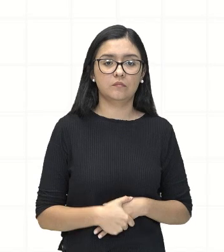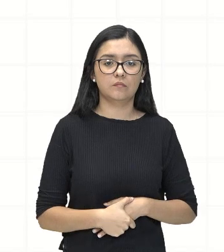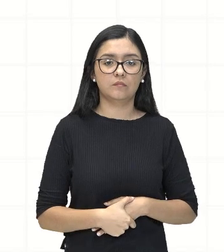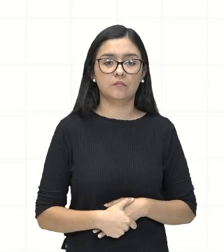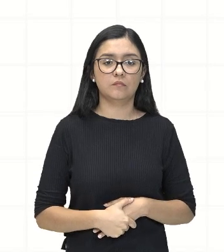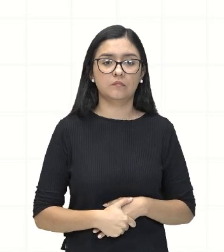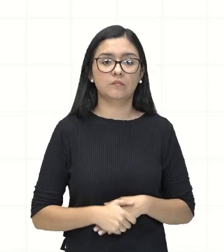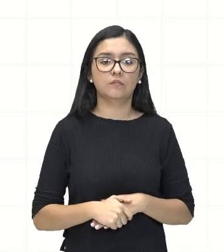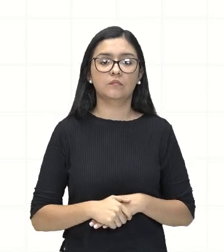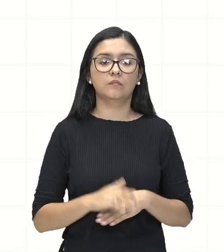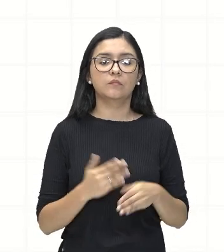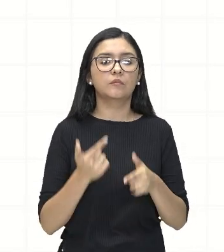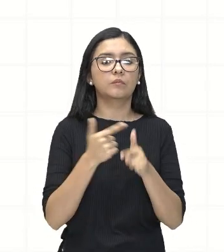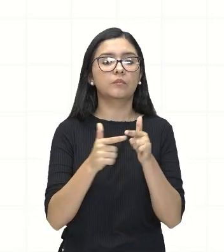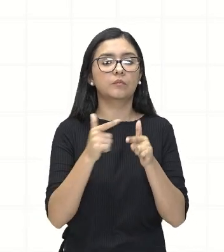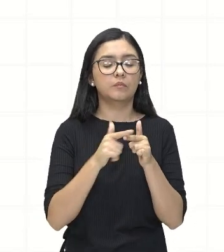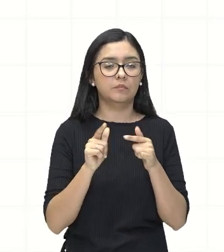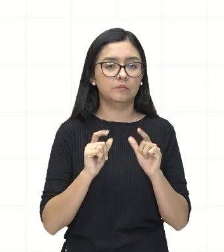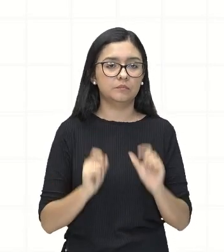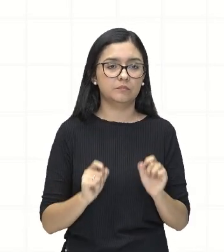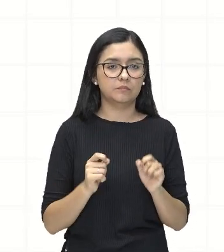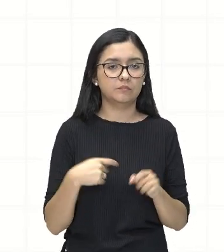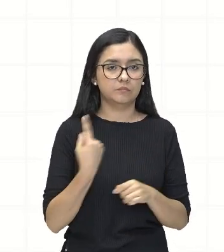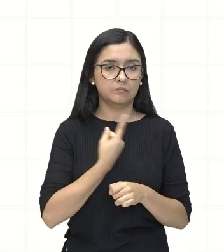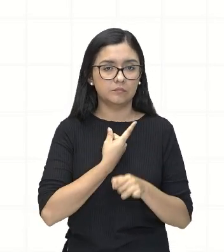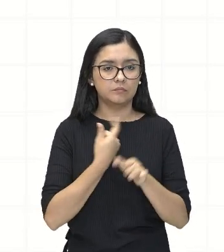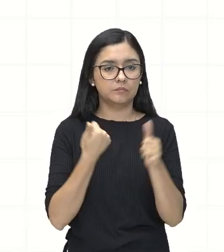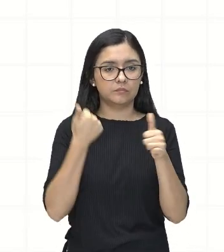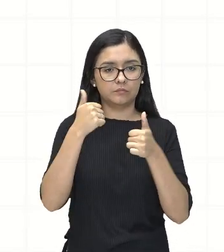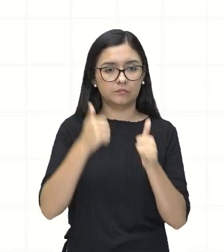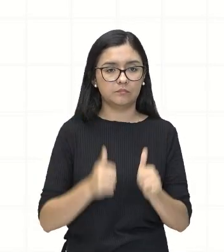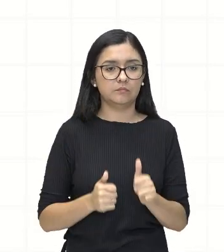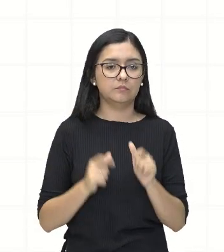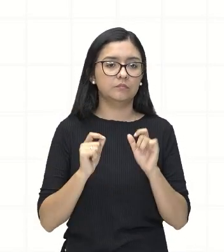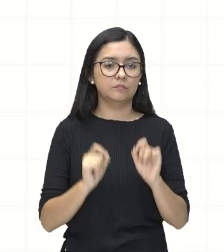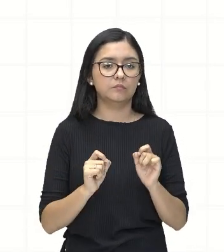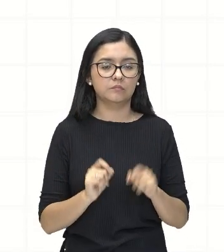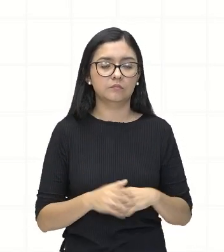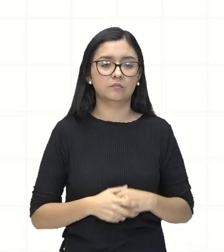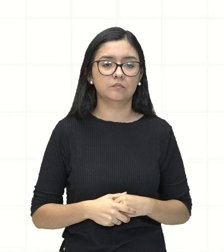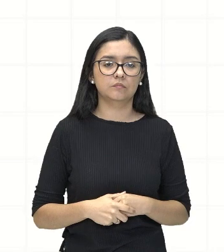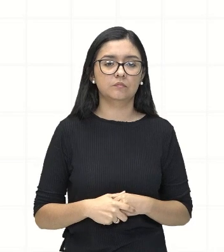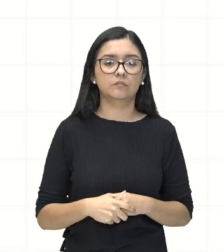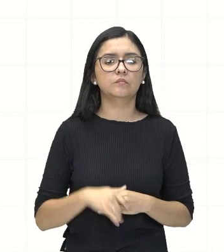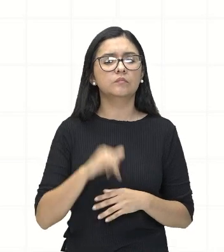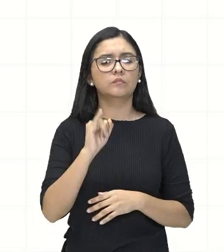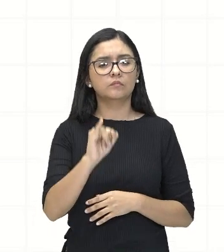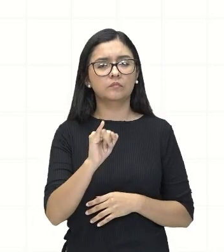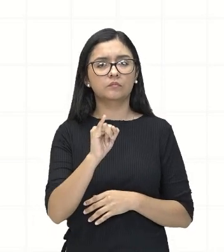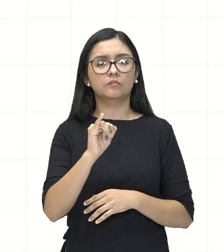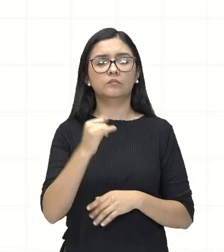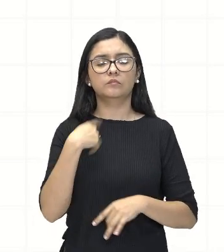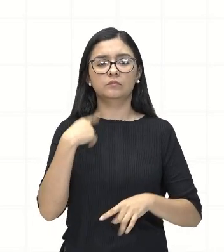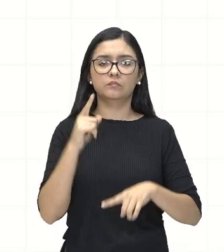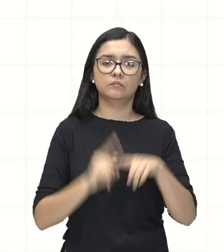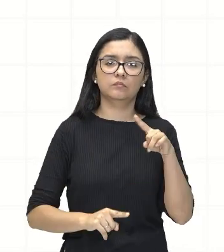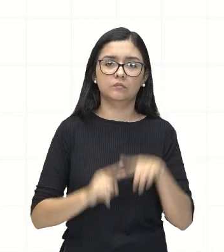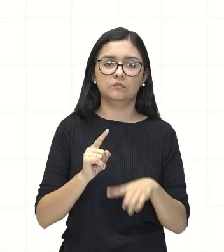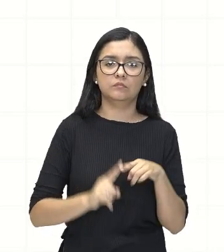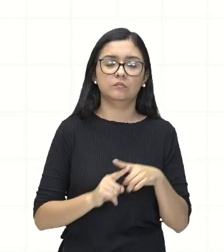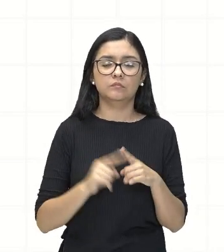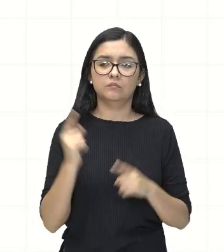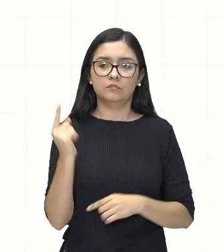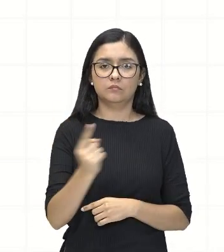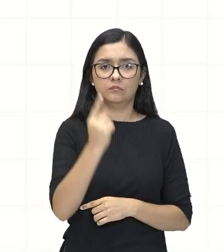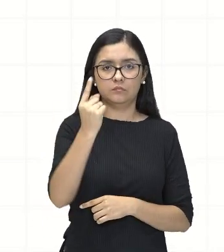Problema. Nós vamos analisar um problema agora. Um probleminha. Se um projeto é lançado de uma